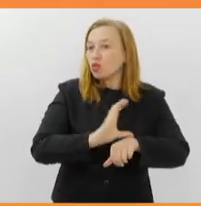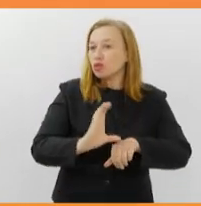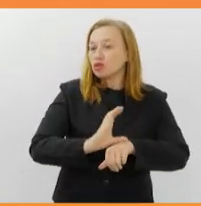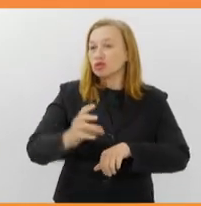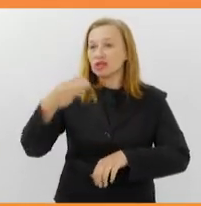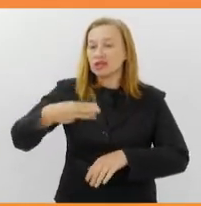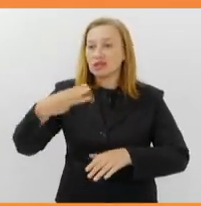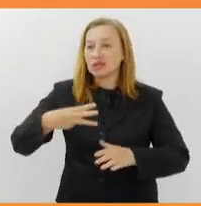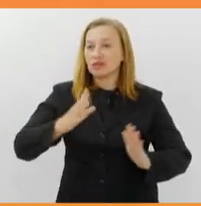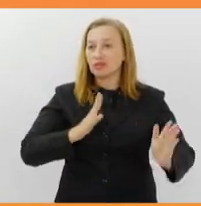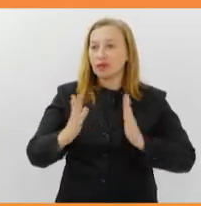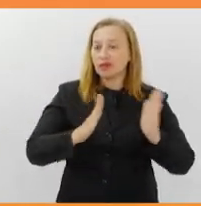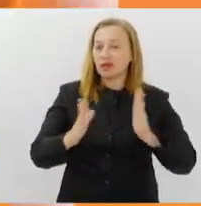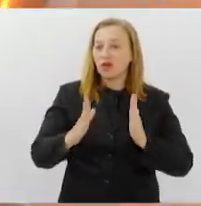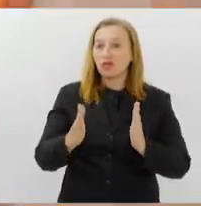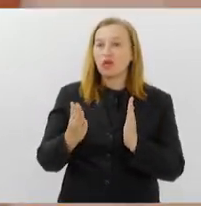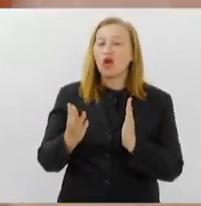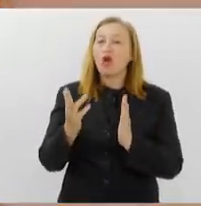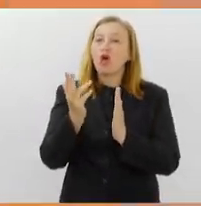do Oficina Maker.